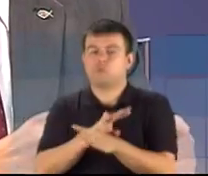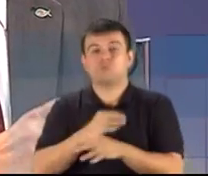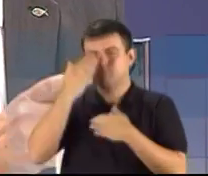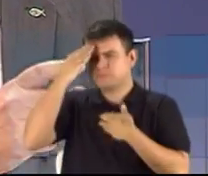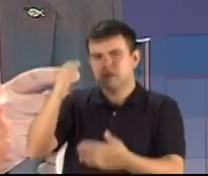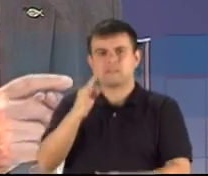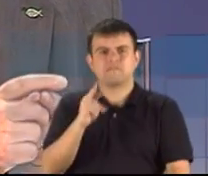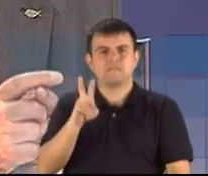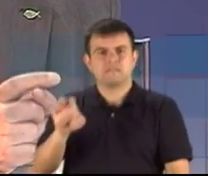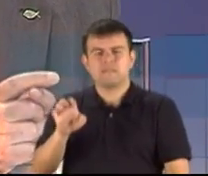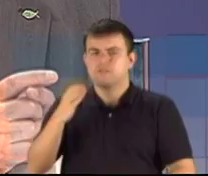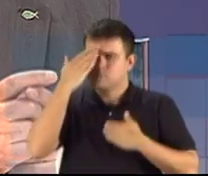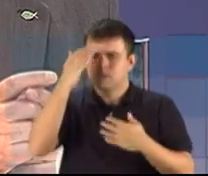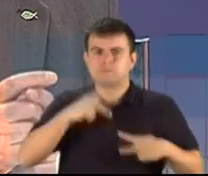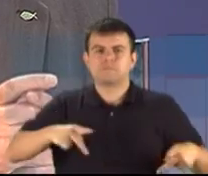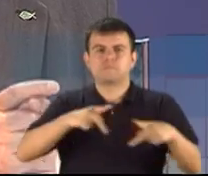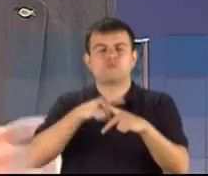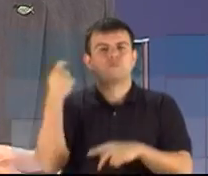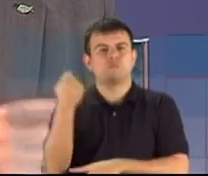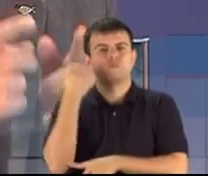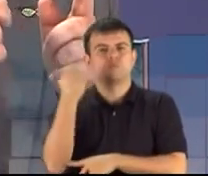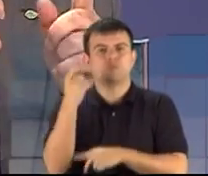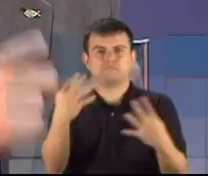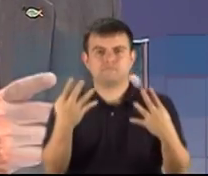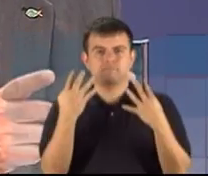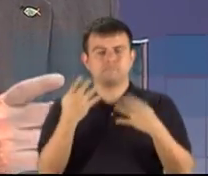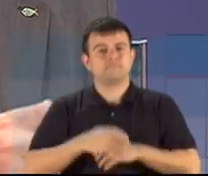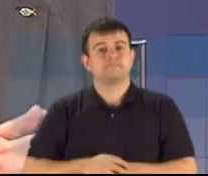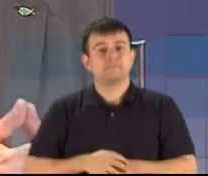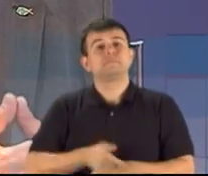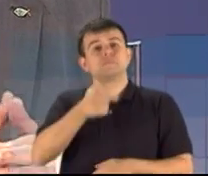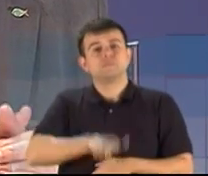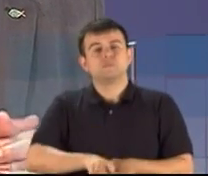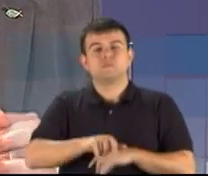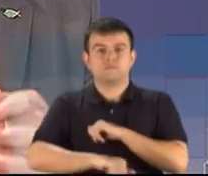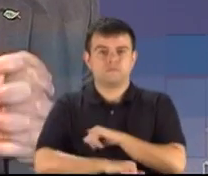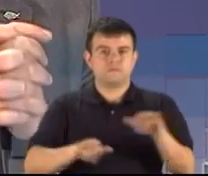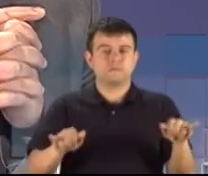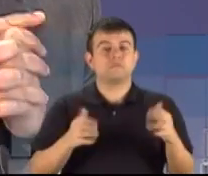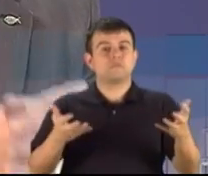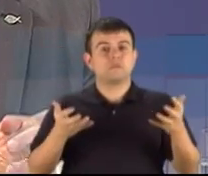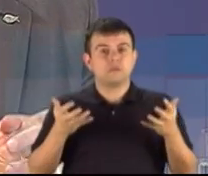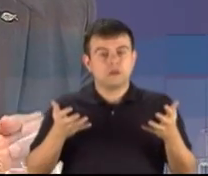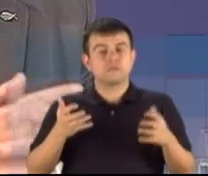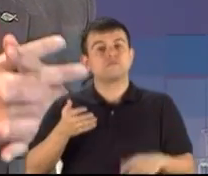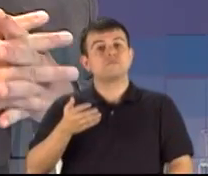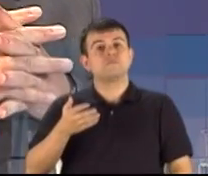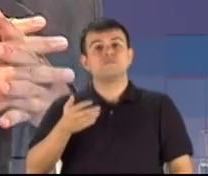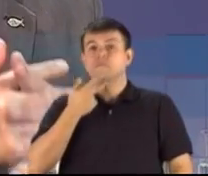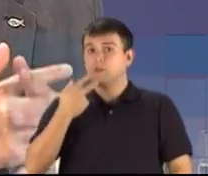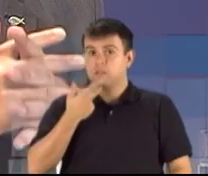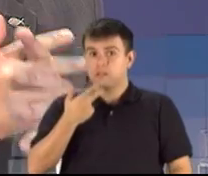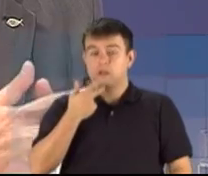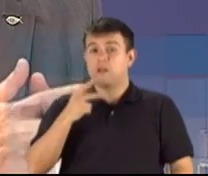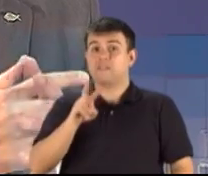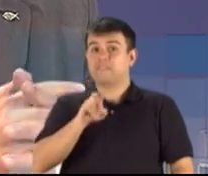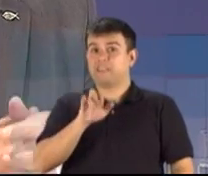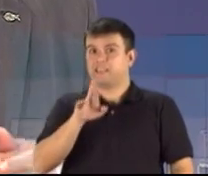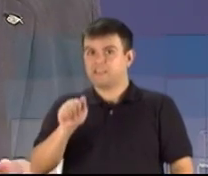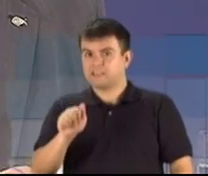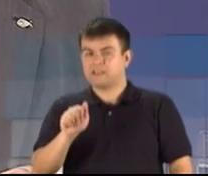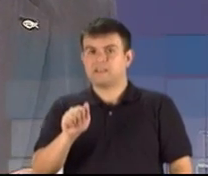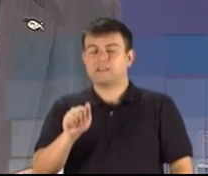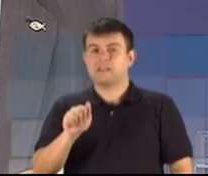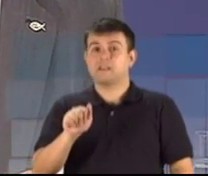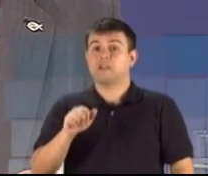Obrigado, povo do Rio Grande, por ter nos assistido. E, mais uma vez, eu quero repetir, Vieira da Cunha, 12,